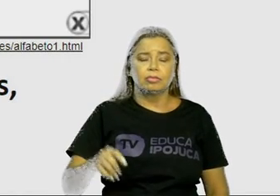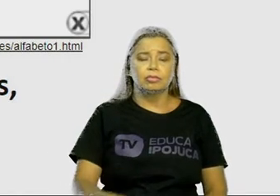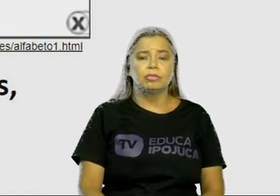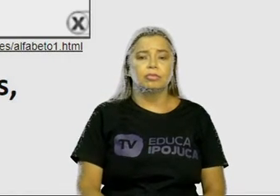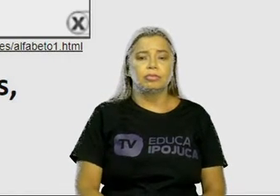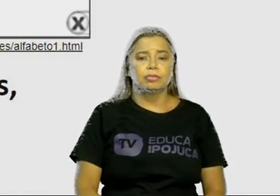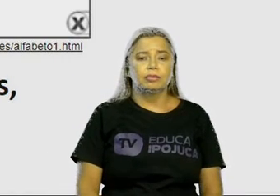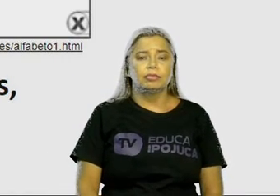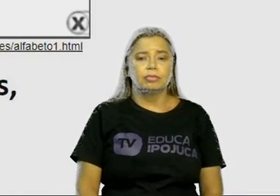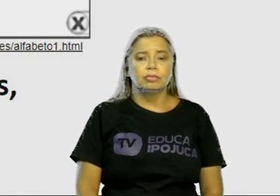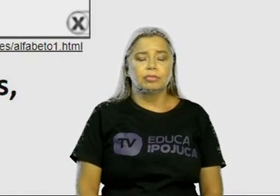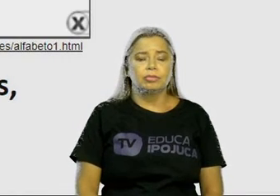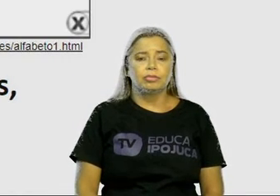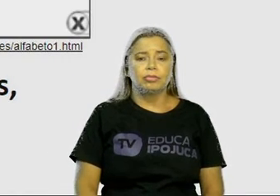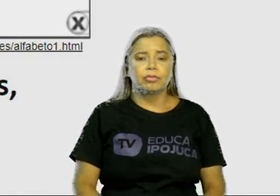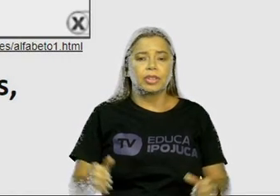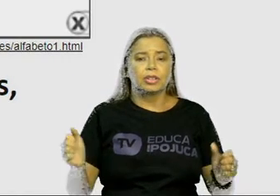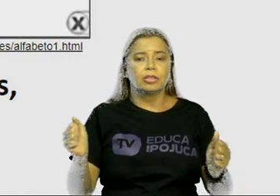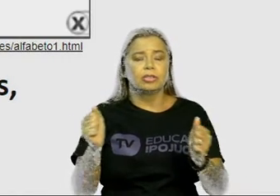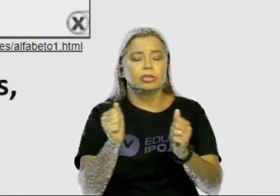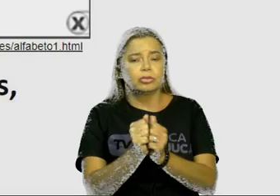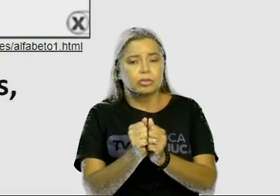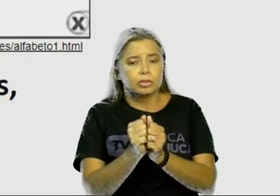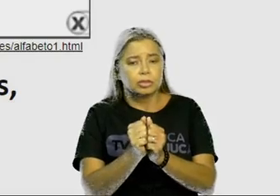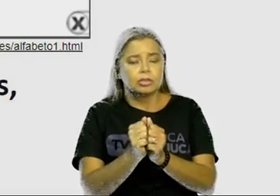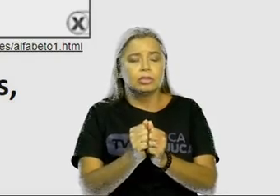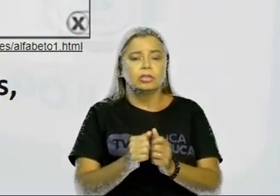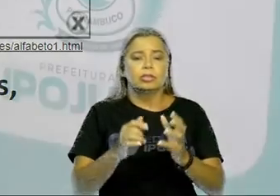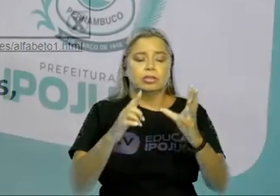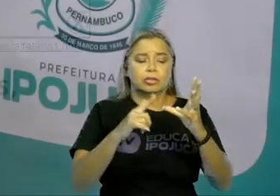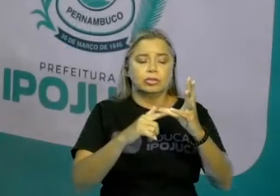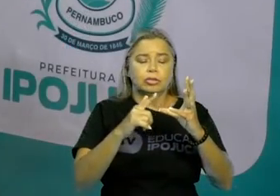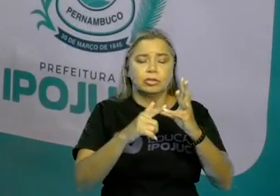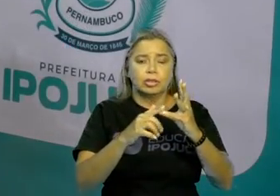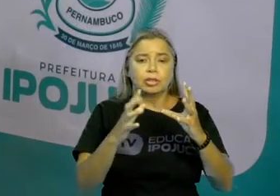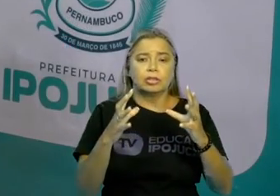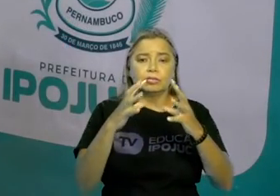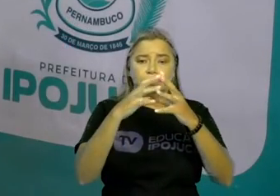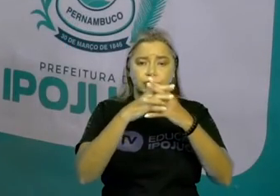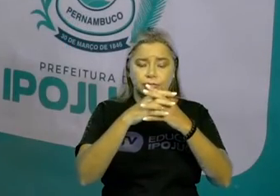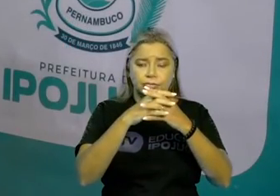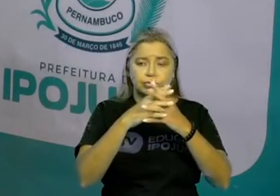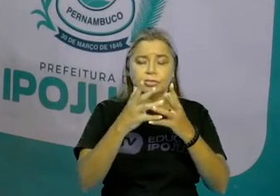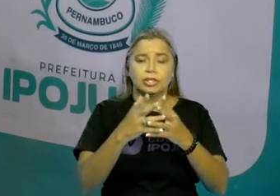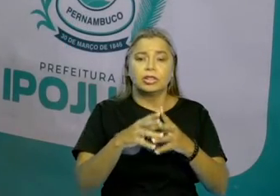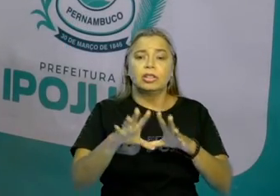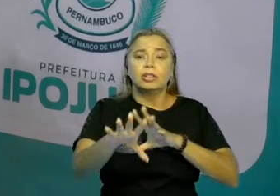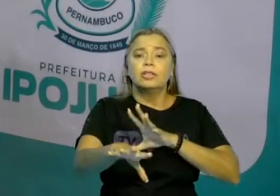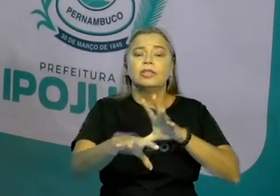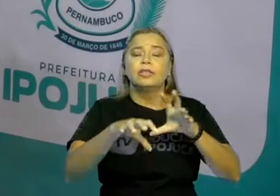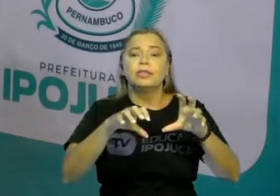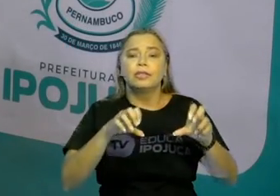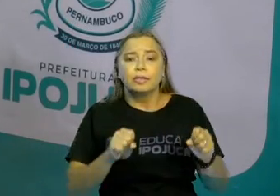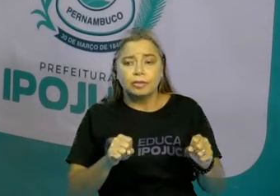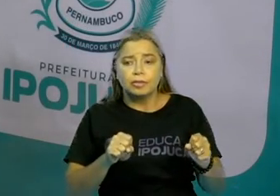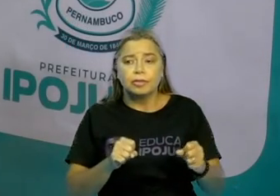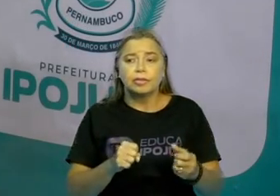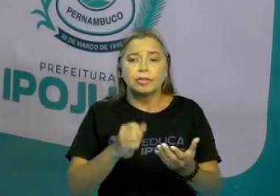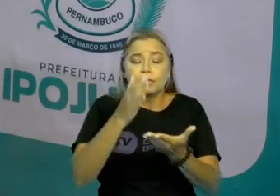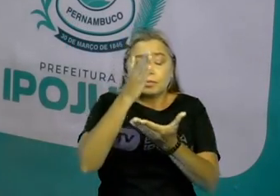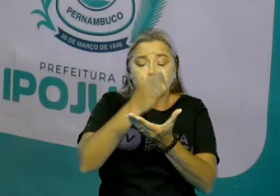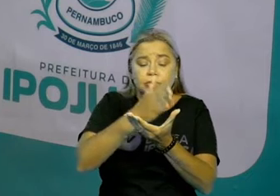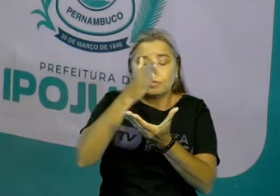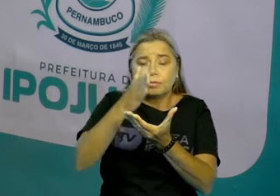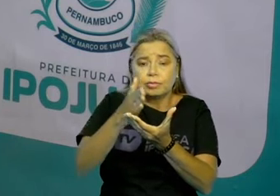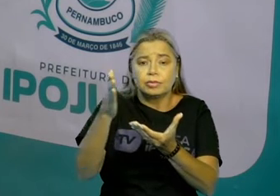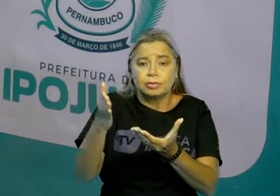A junção das consoantes e vogais formam as sílabas que juntas vão formar